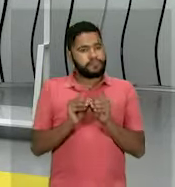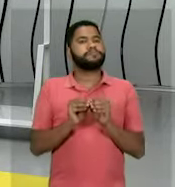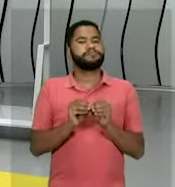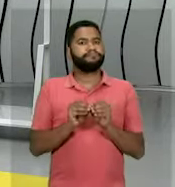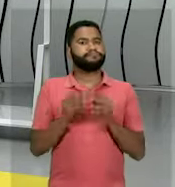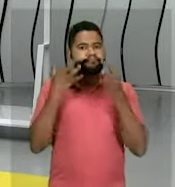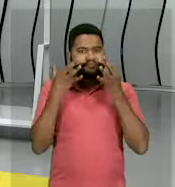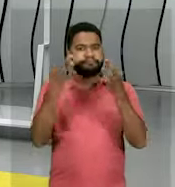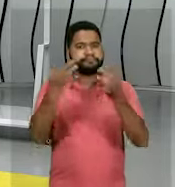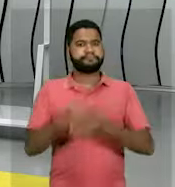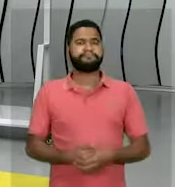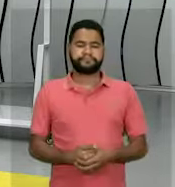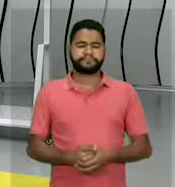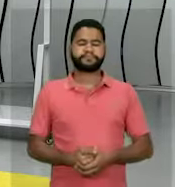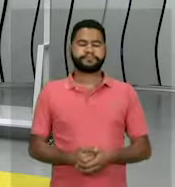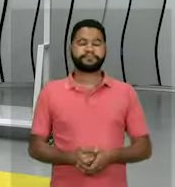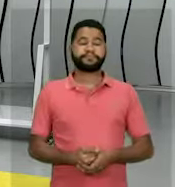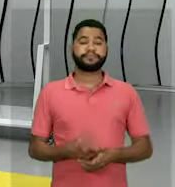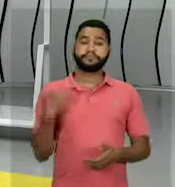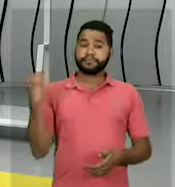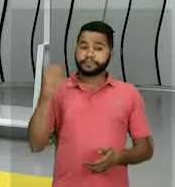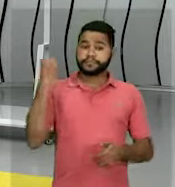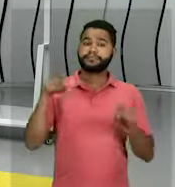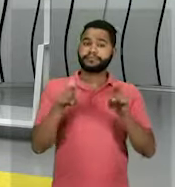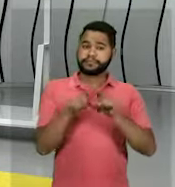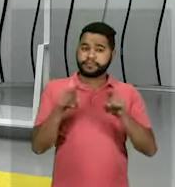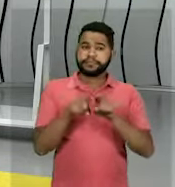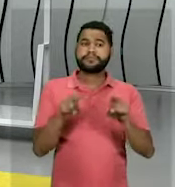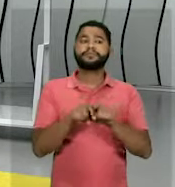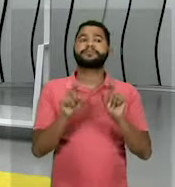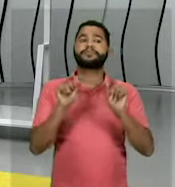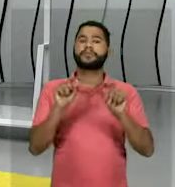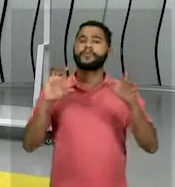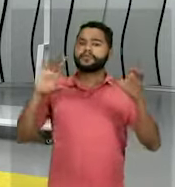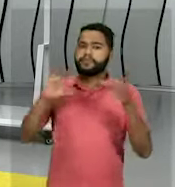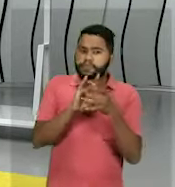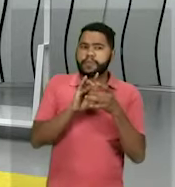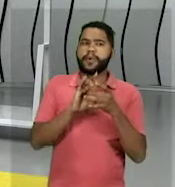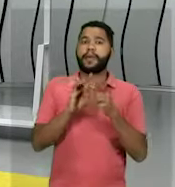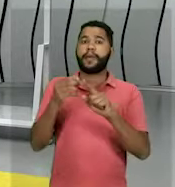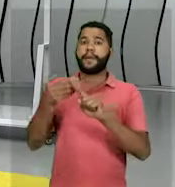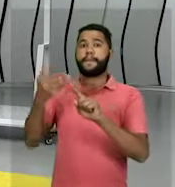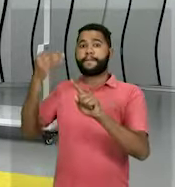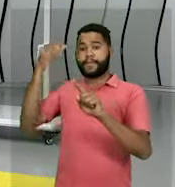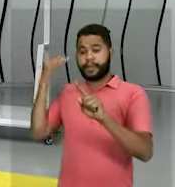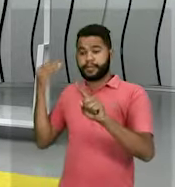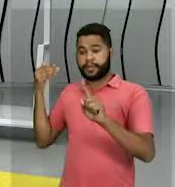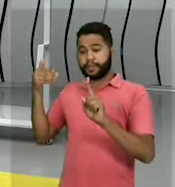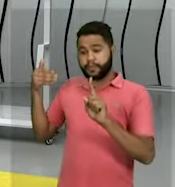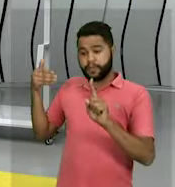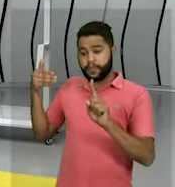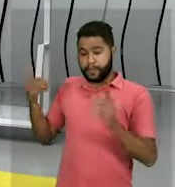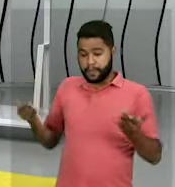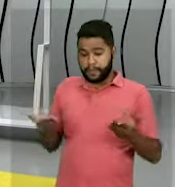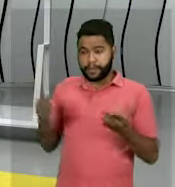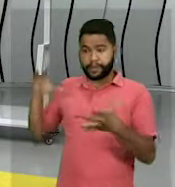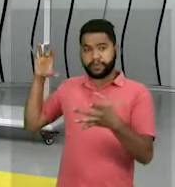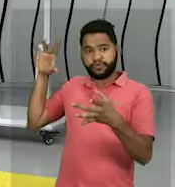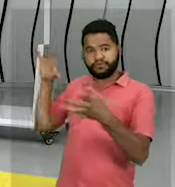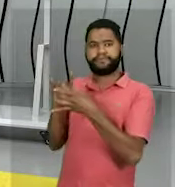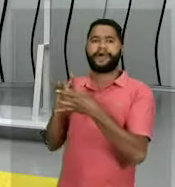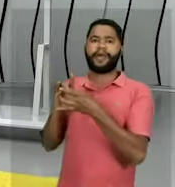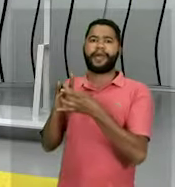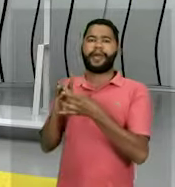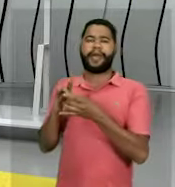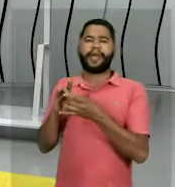antenados aí. E importante também que associem passado e presente o tempo inteiro, né? A era